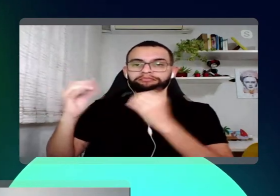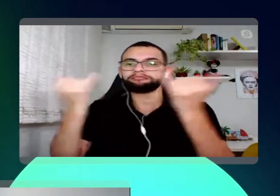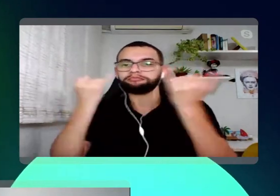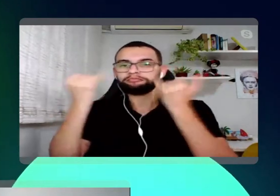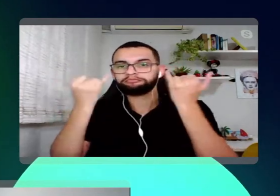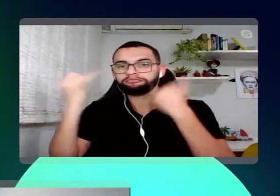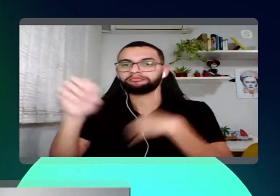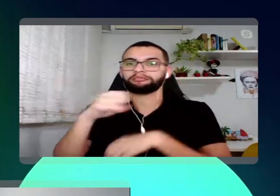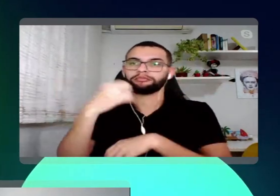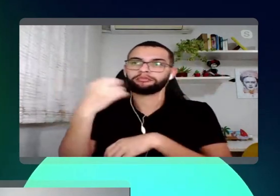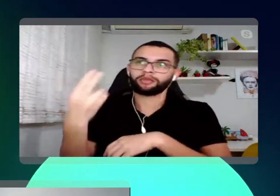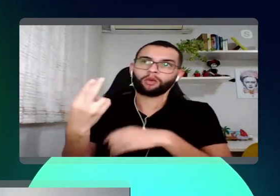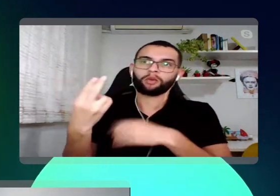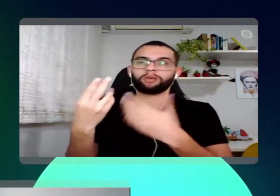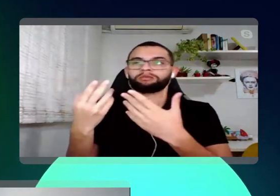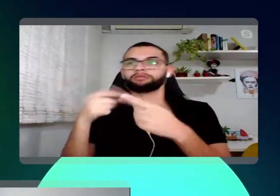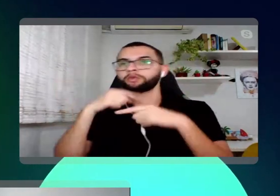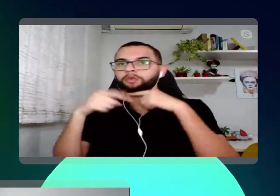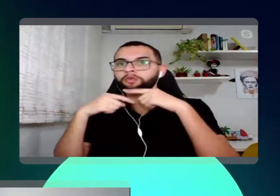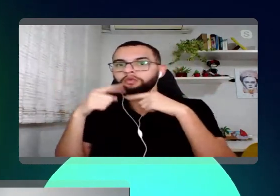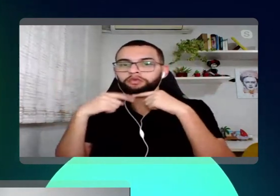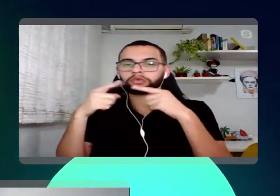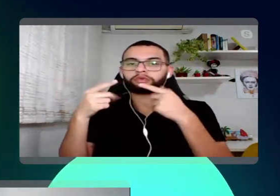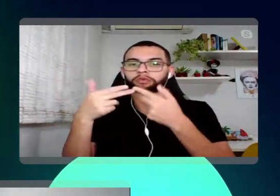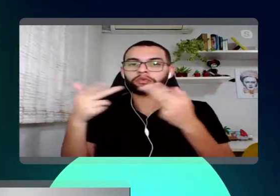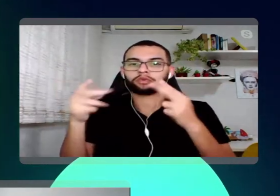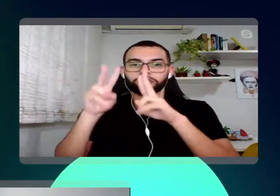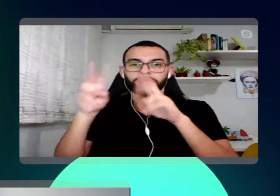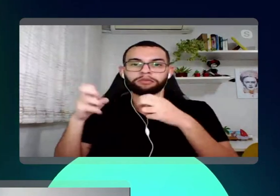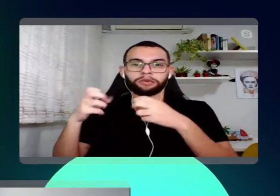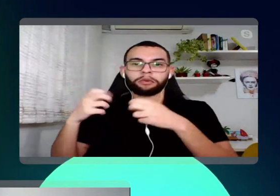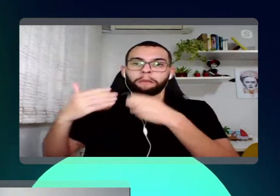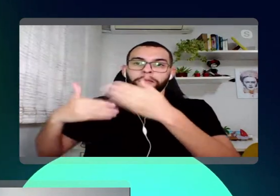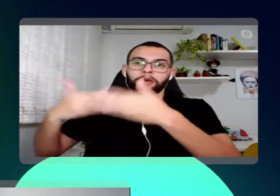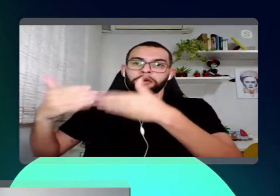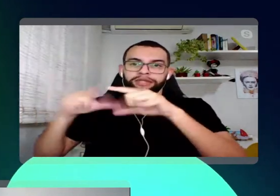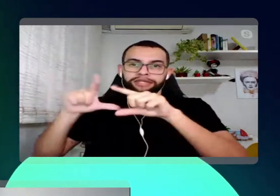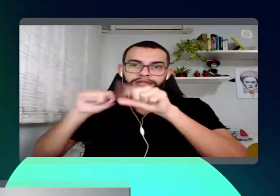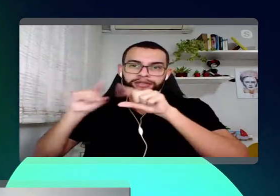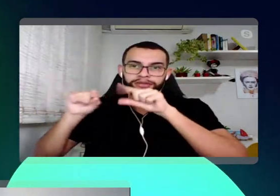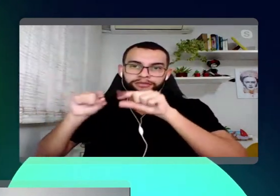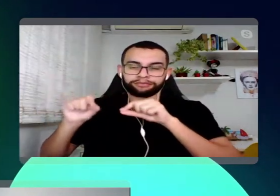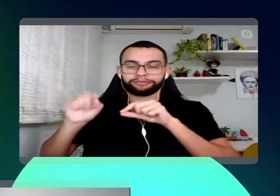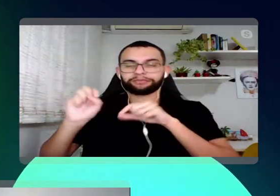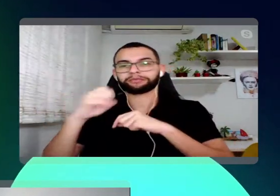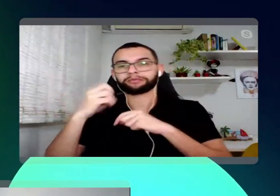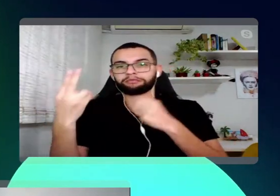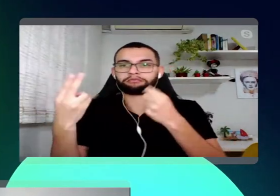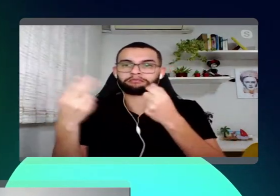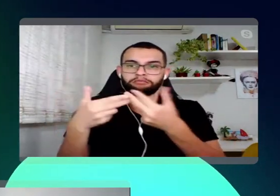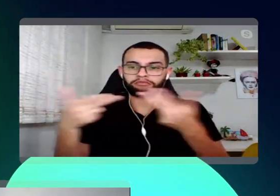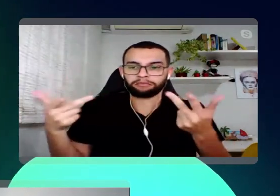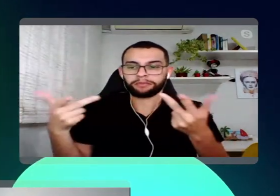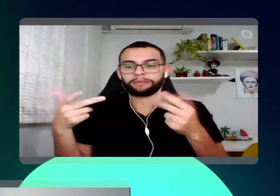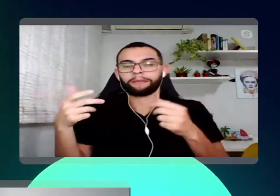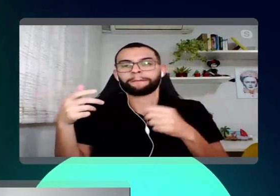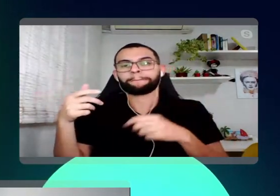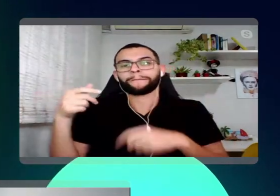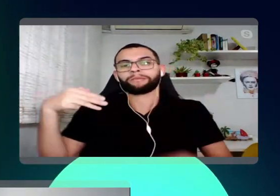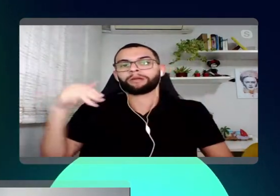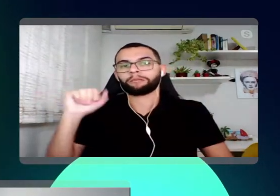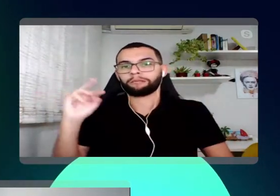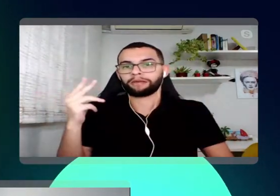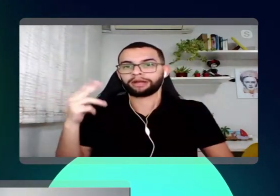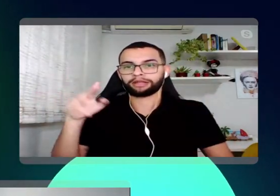informação, tirar alguma dúvida sobre o processo de seleção ou alguma coisa que o Matheus possa